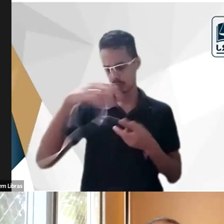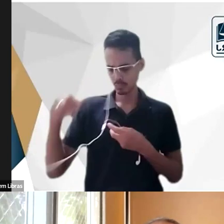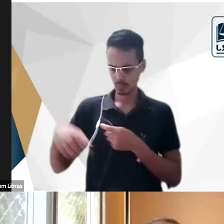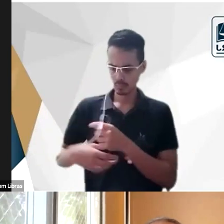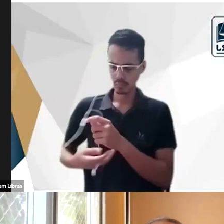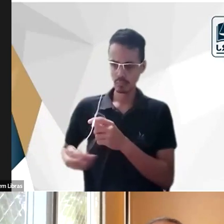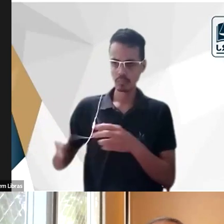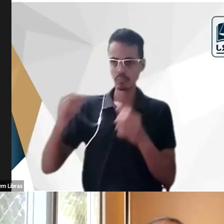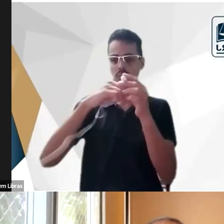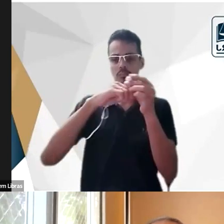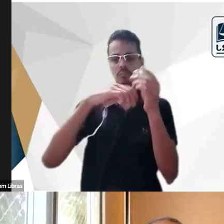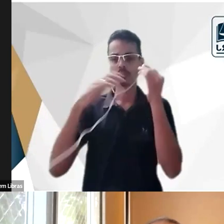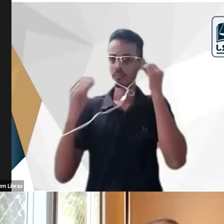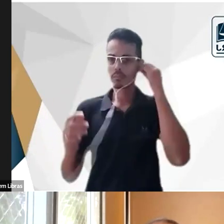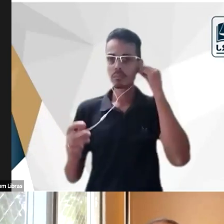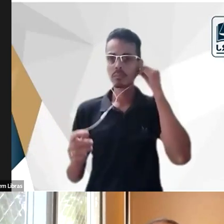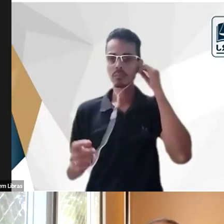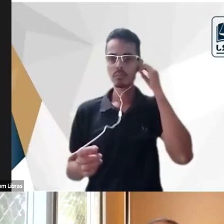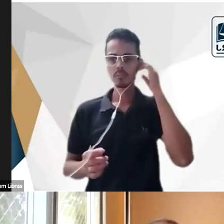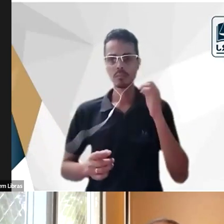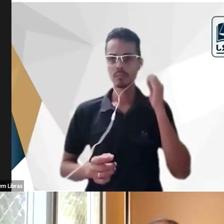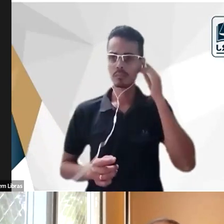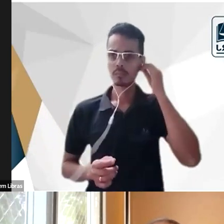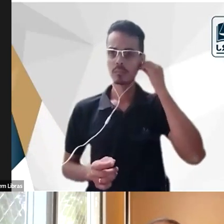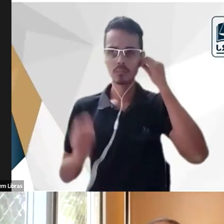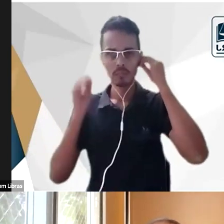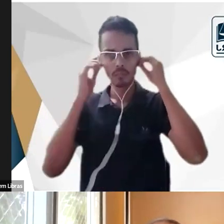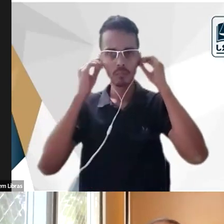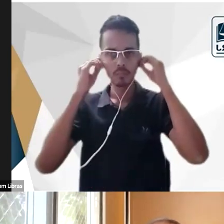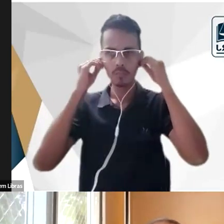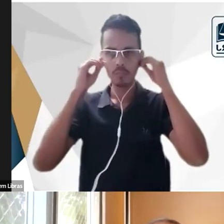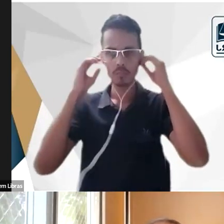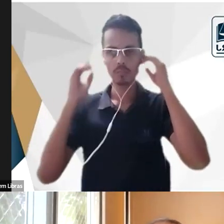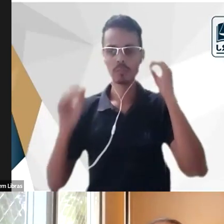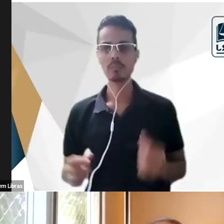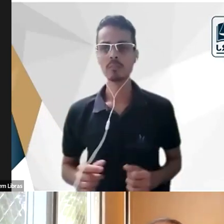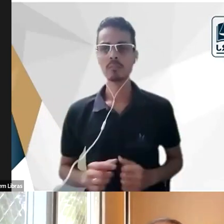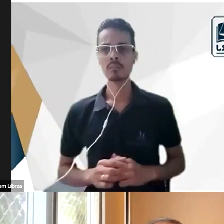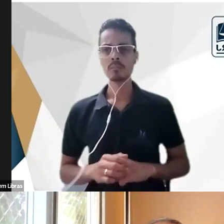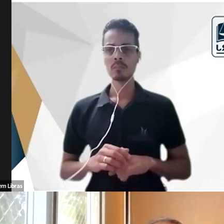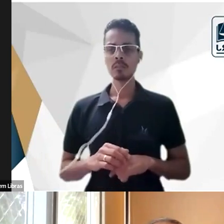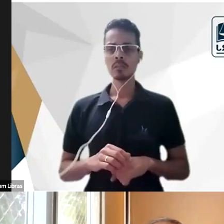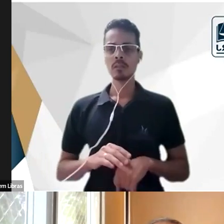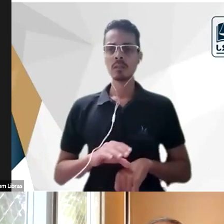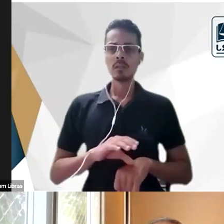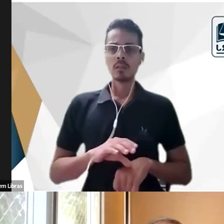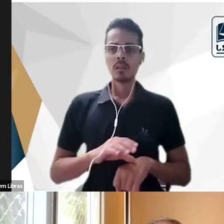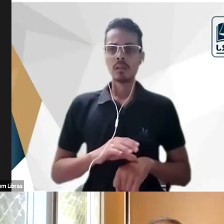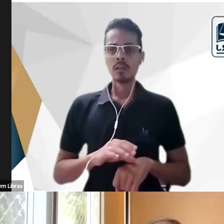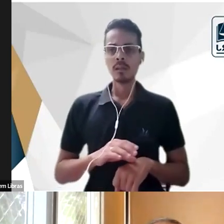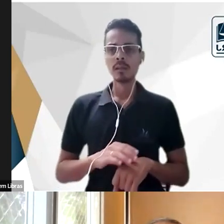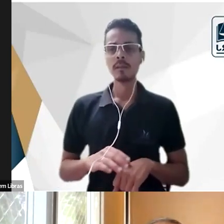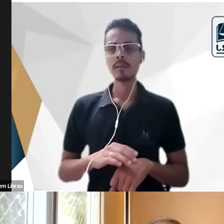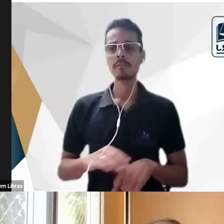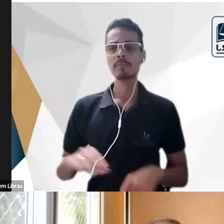época ao ponto da Eugenia entrar como princípio na construção de Vargas na construção polaca